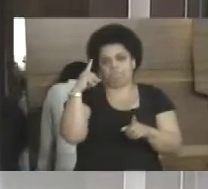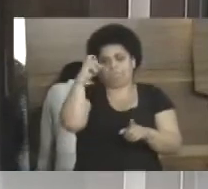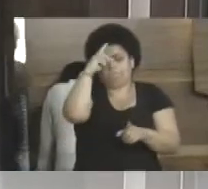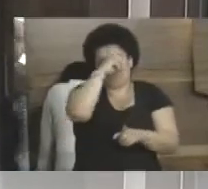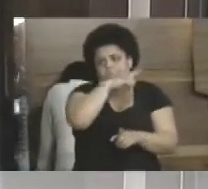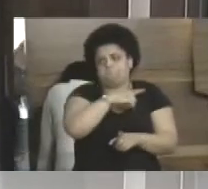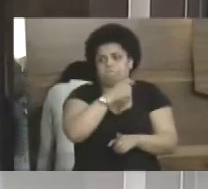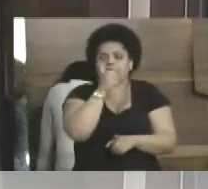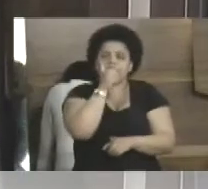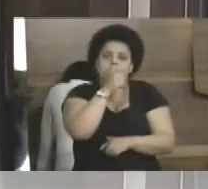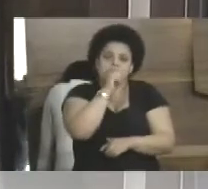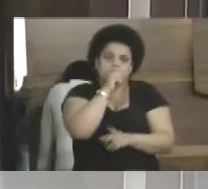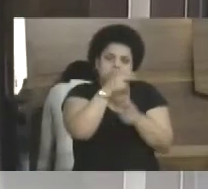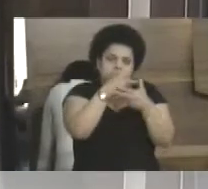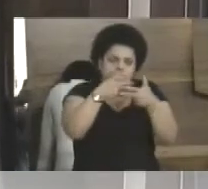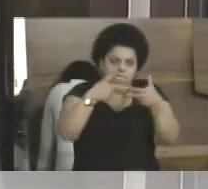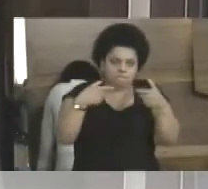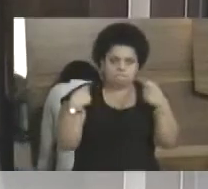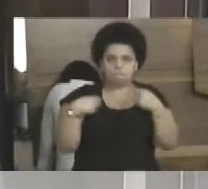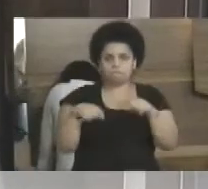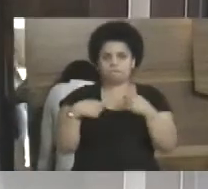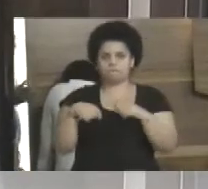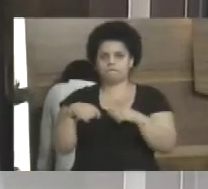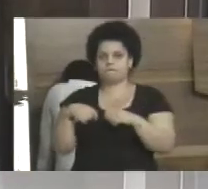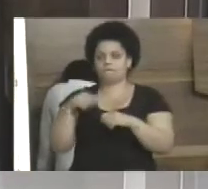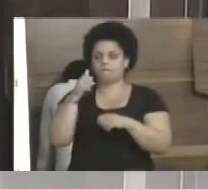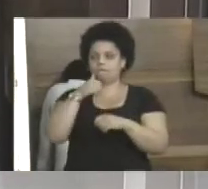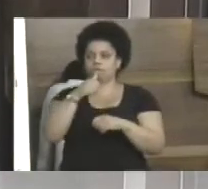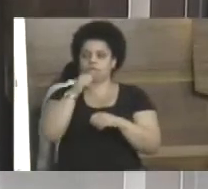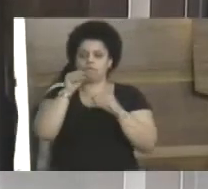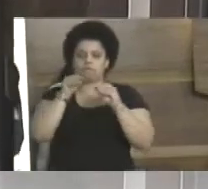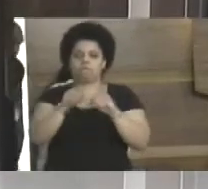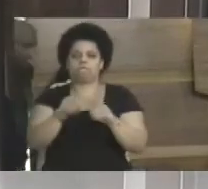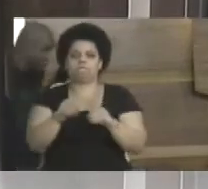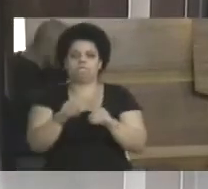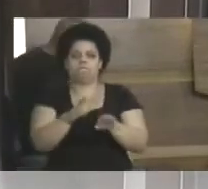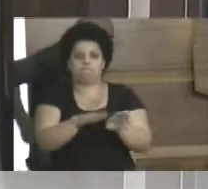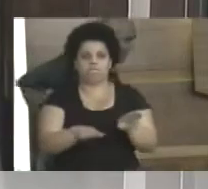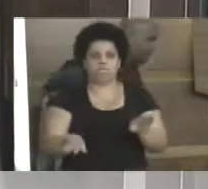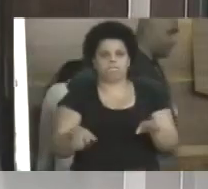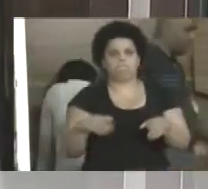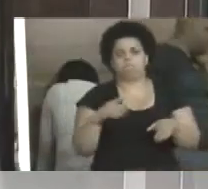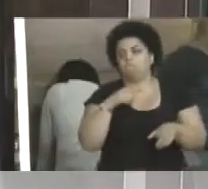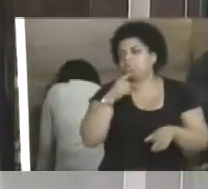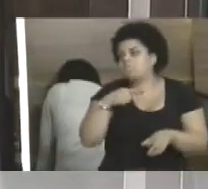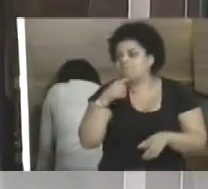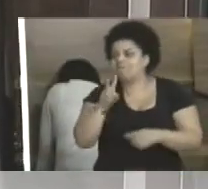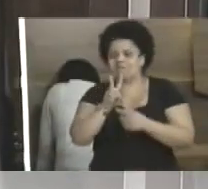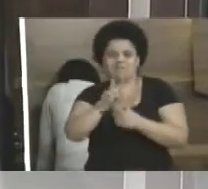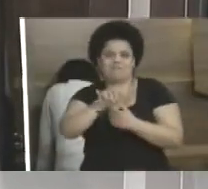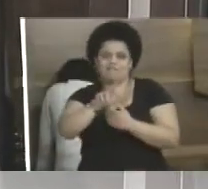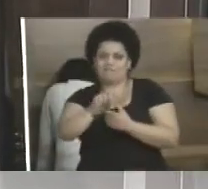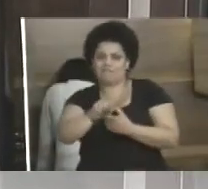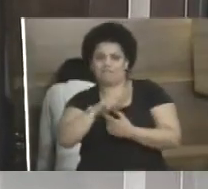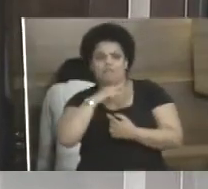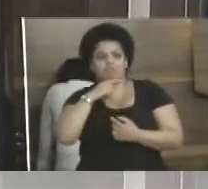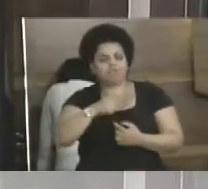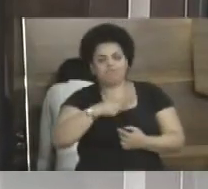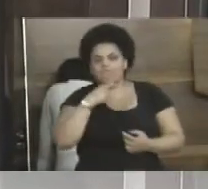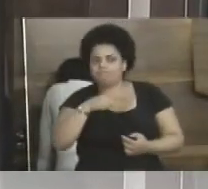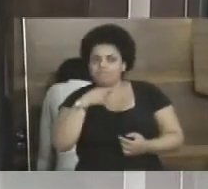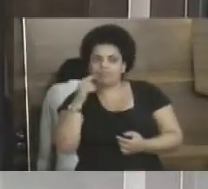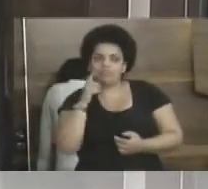várias mães que precisam colocar o seu filho em uma creche, mas não têm condições, não conseguem uma vaga. E aí acaba